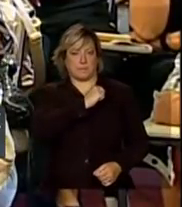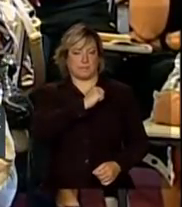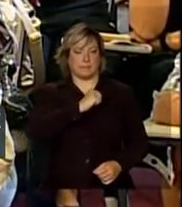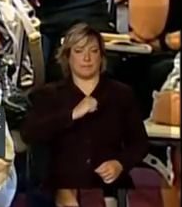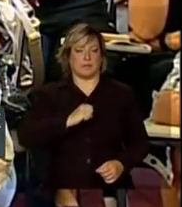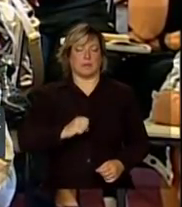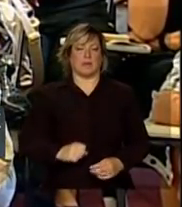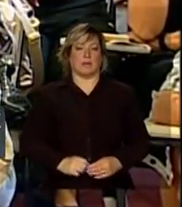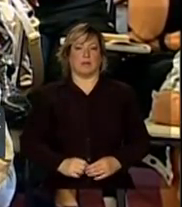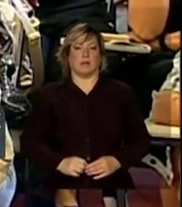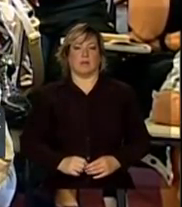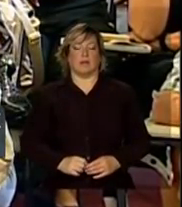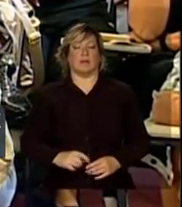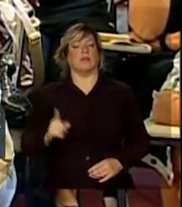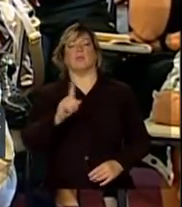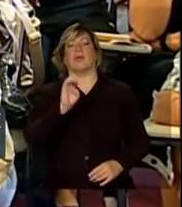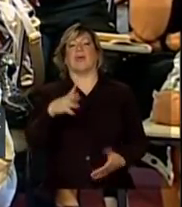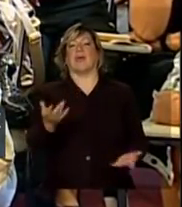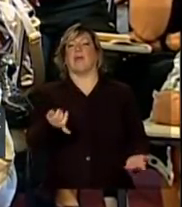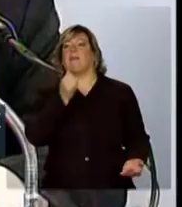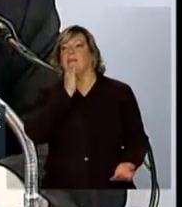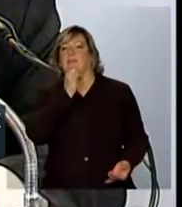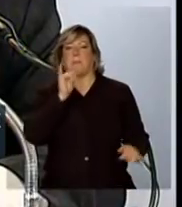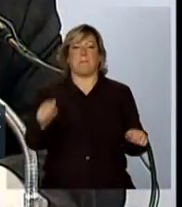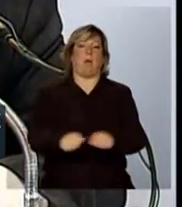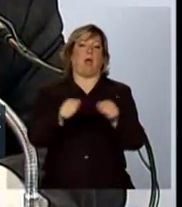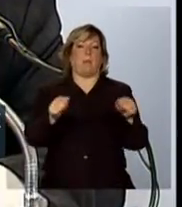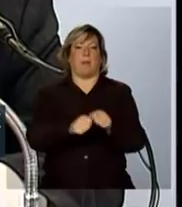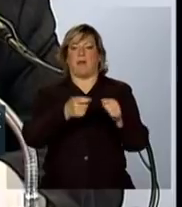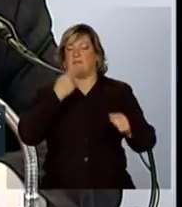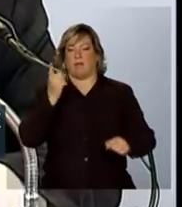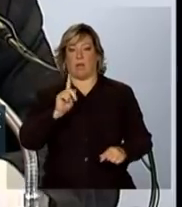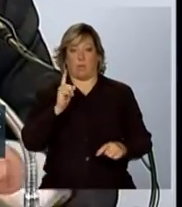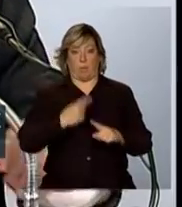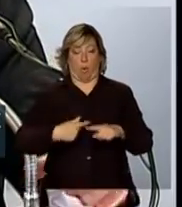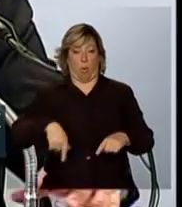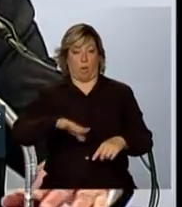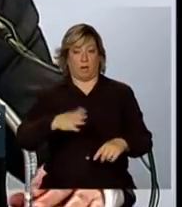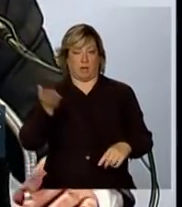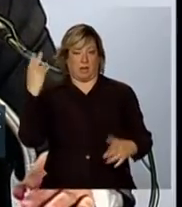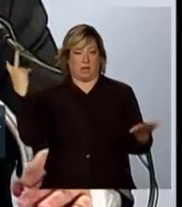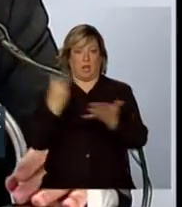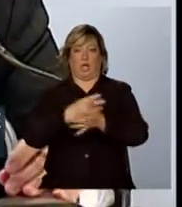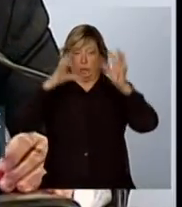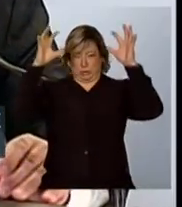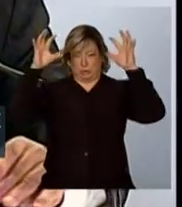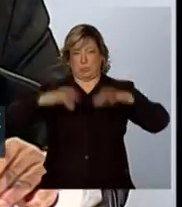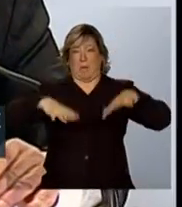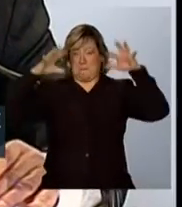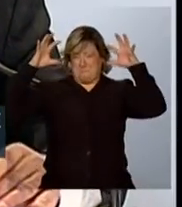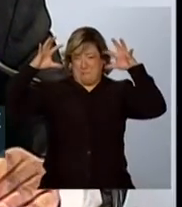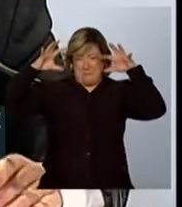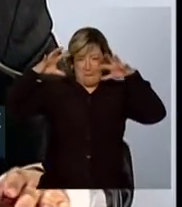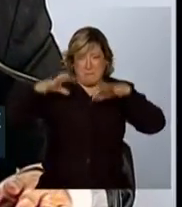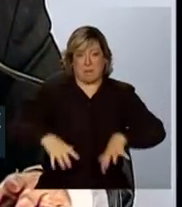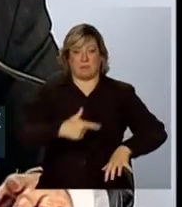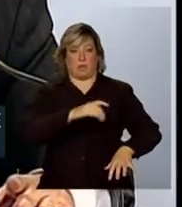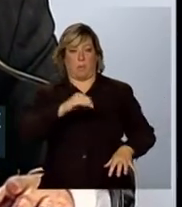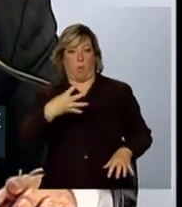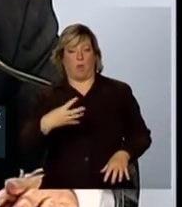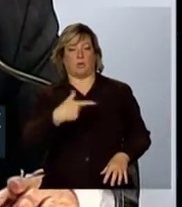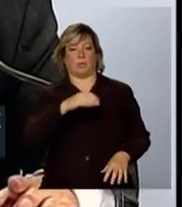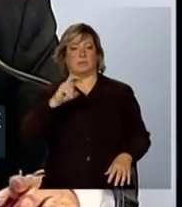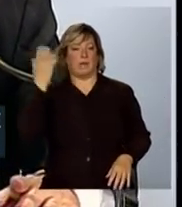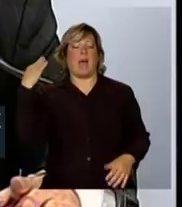não é bobagem dizer de que, quando nós tivemos as grandes chuvas de 2004, 2005, no